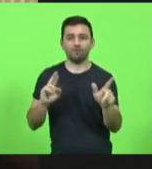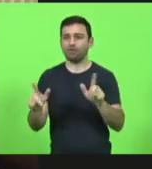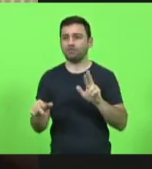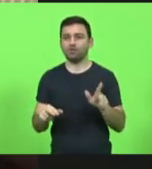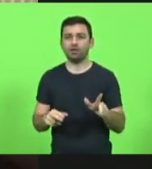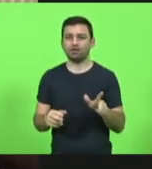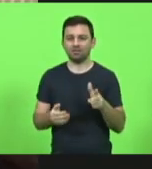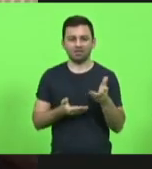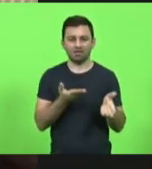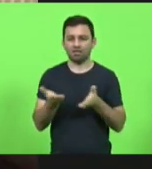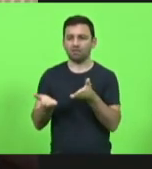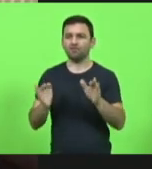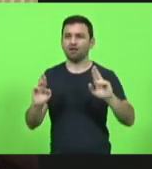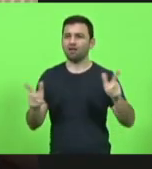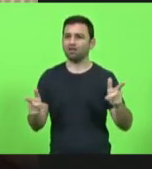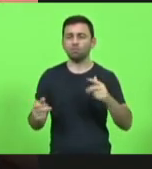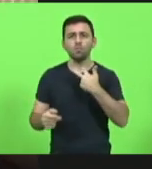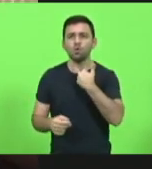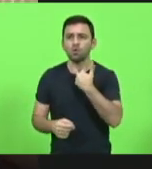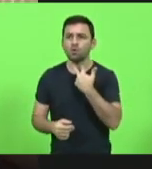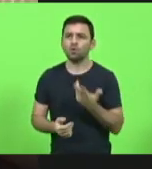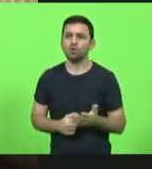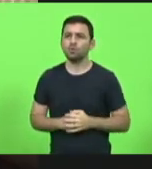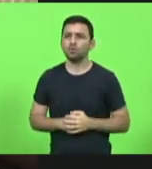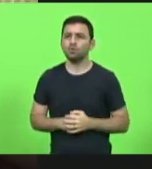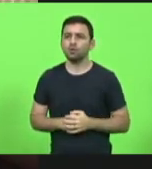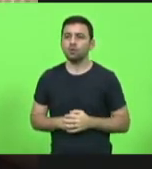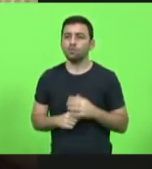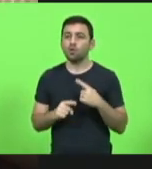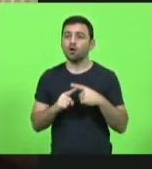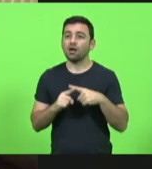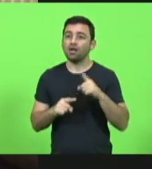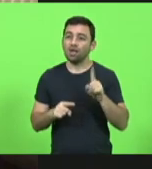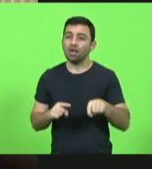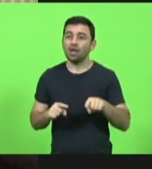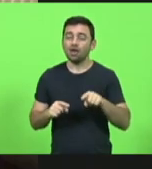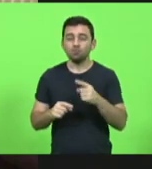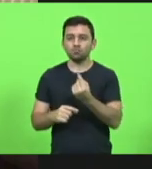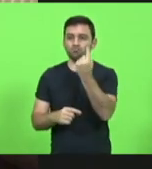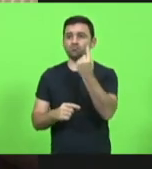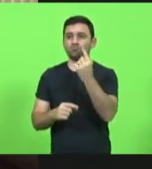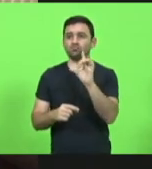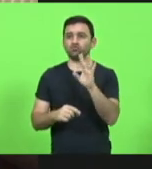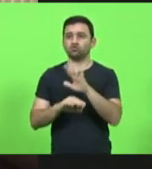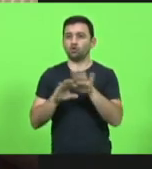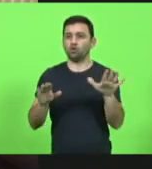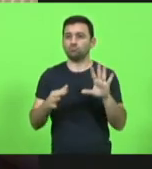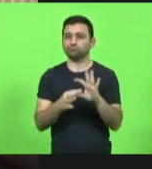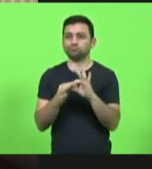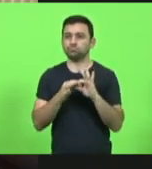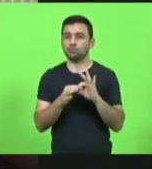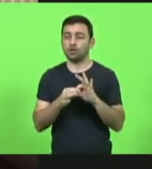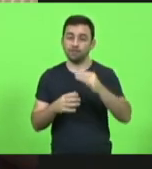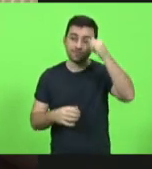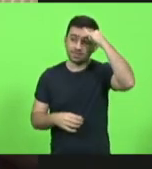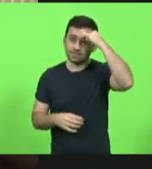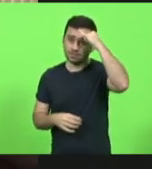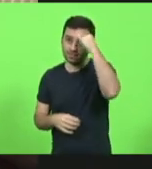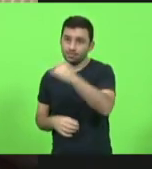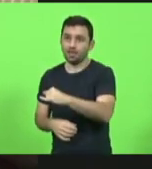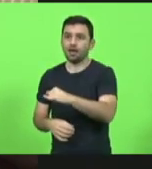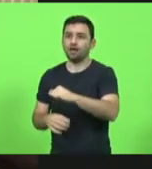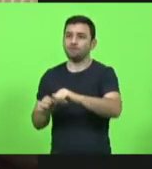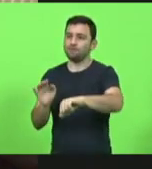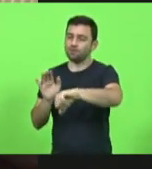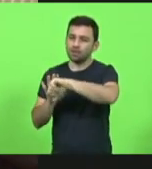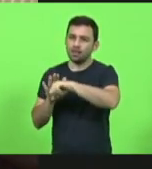tratamento diferenciado, quando se trata de uma ação só, que é combater o crime, combater os